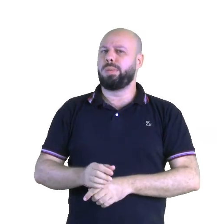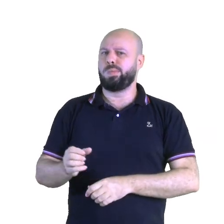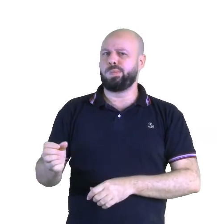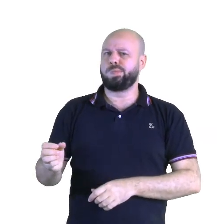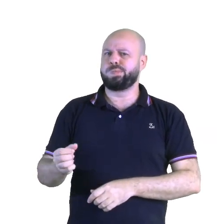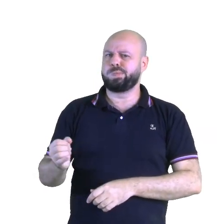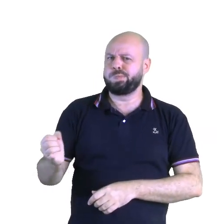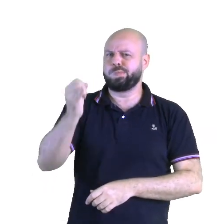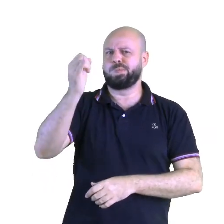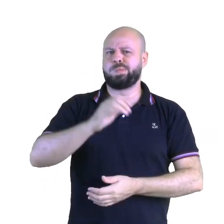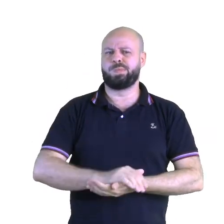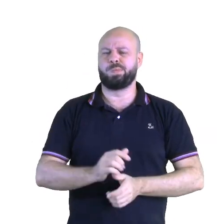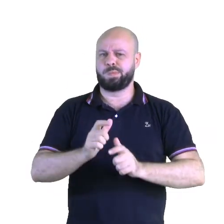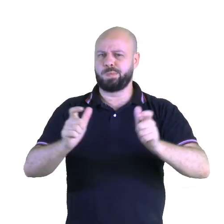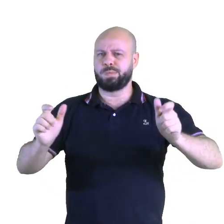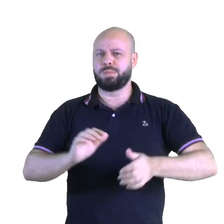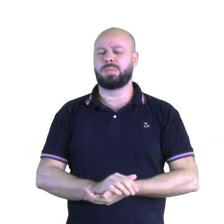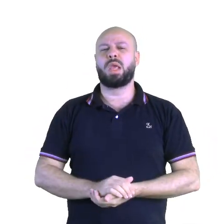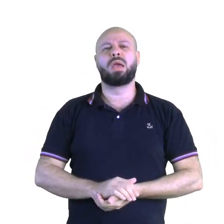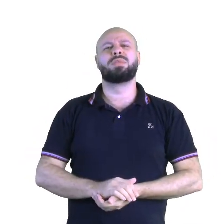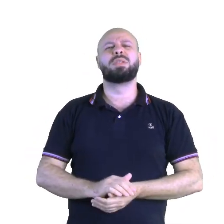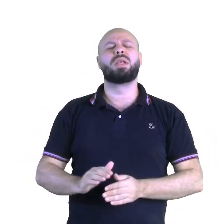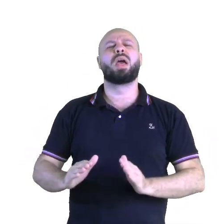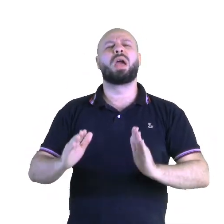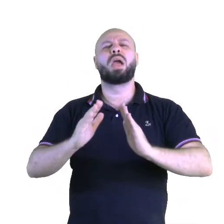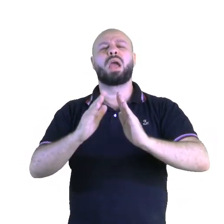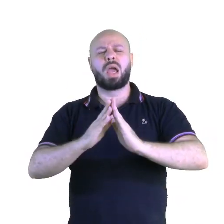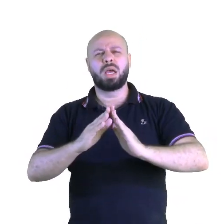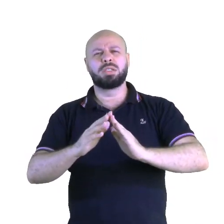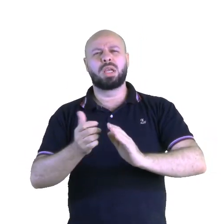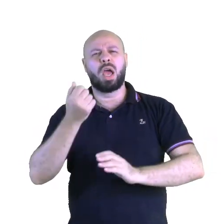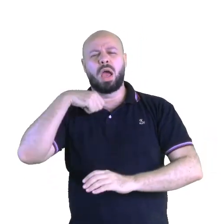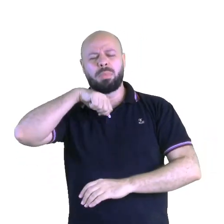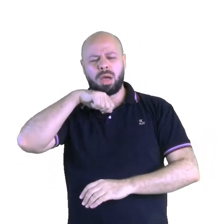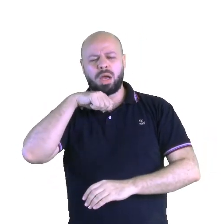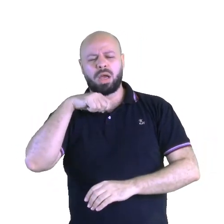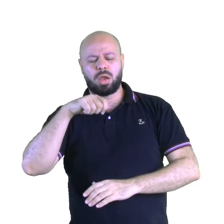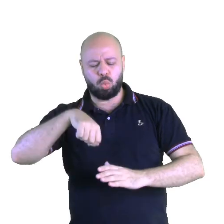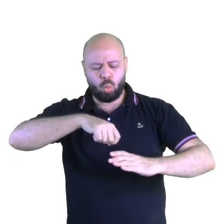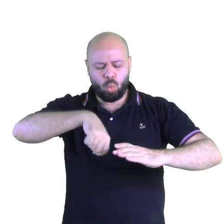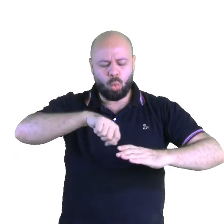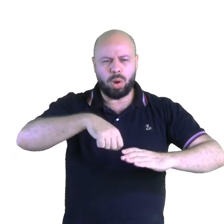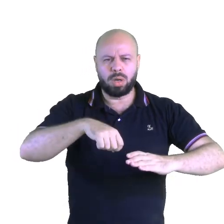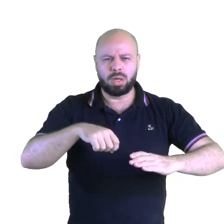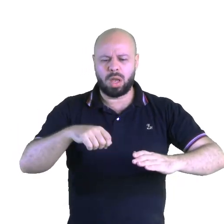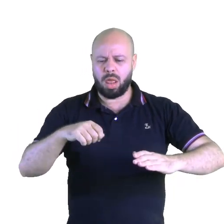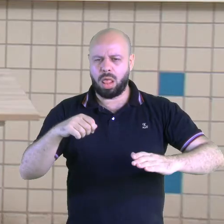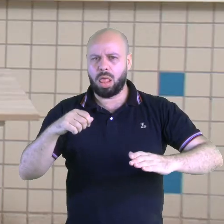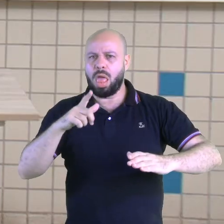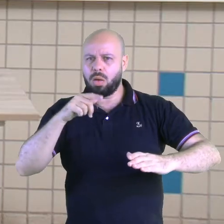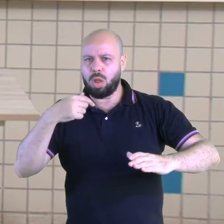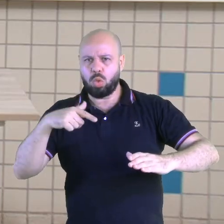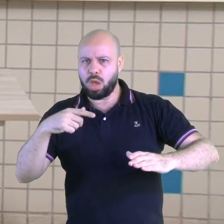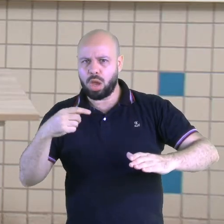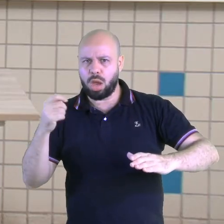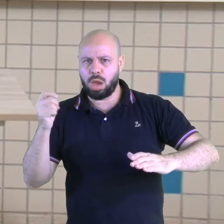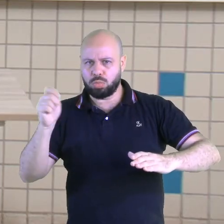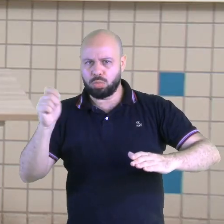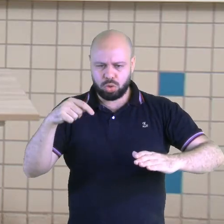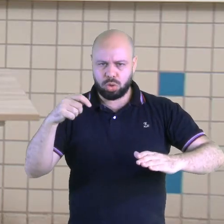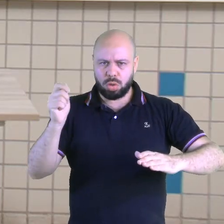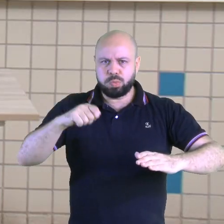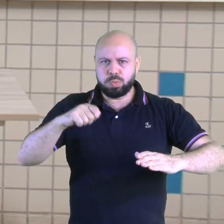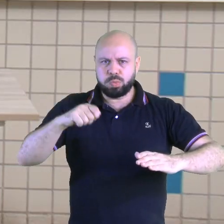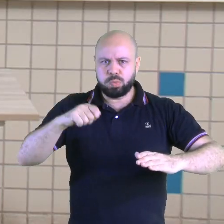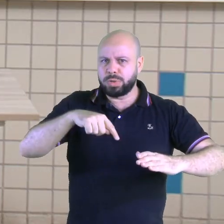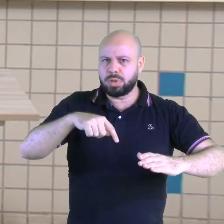Em casa, por exemplo, a mamãe de vocês, ela consegue fazer um almoço sem água? Não. Porque nós precisamos de água para